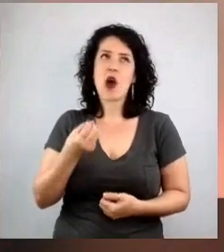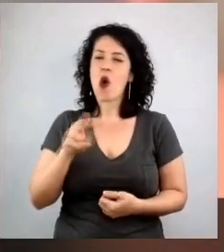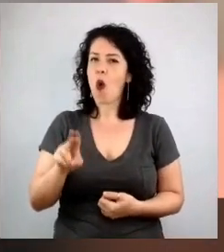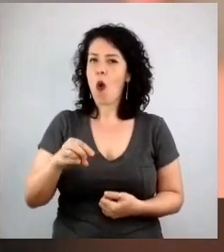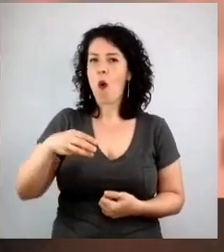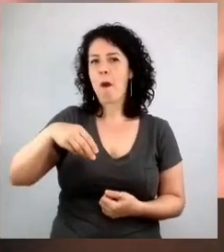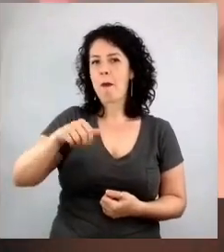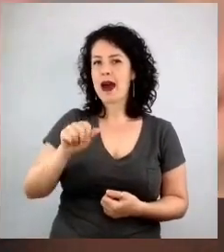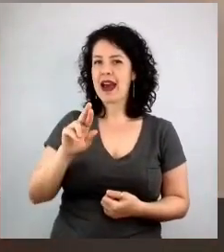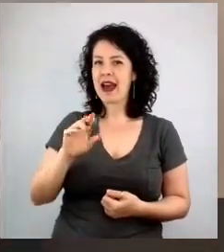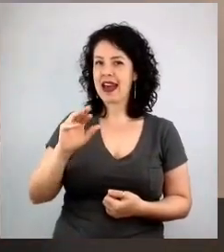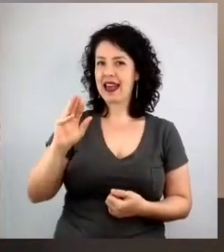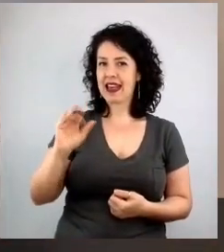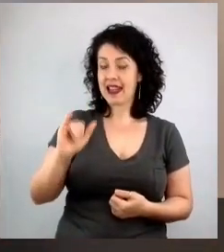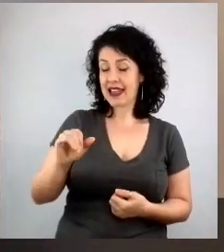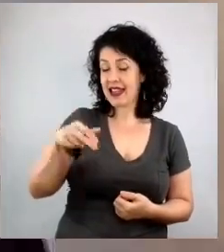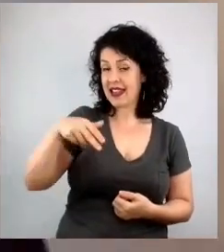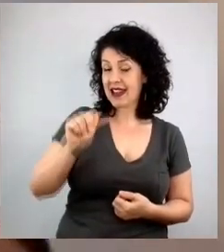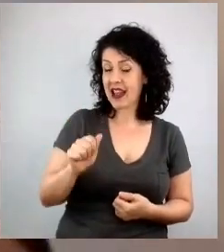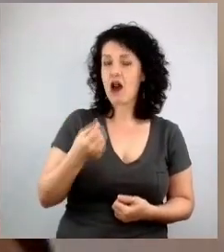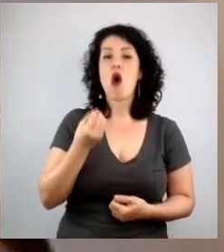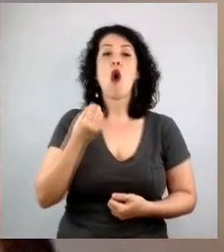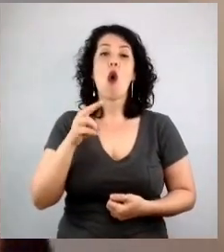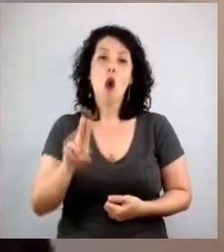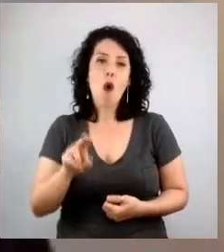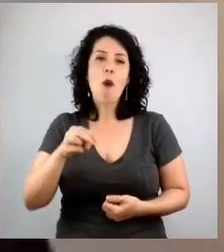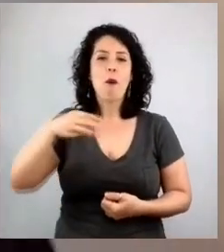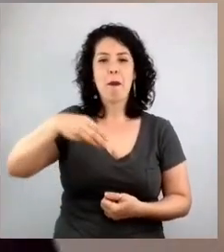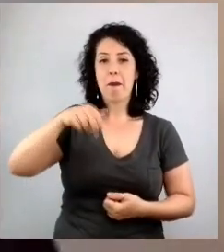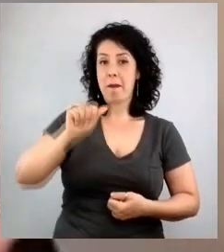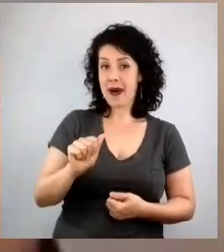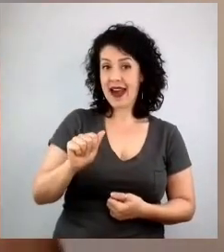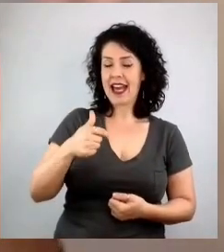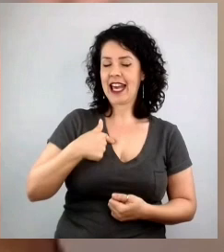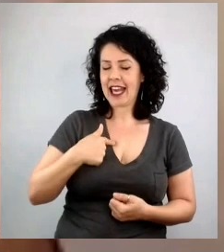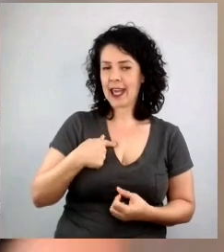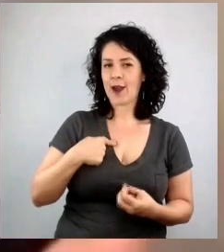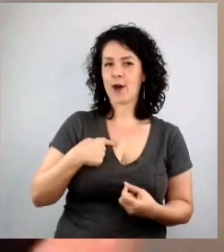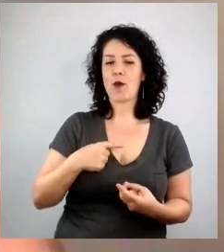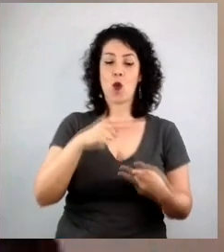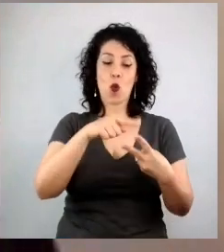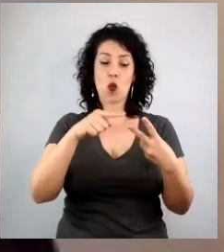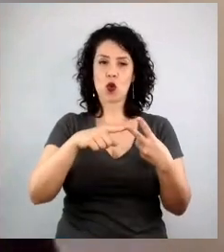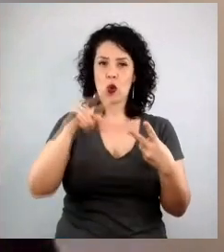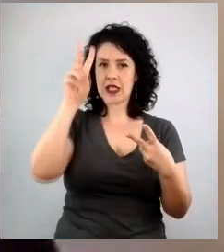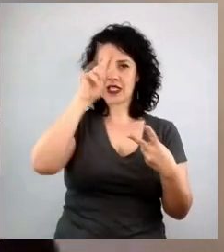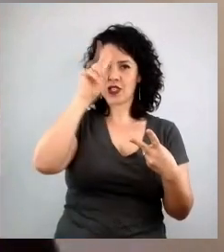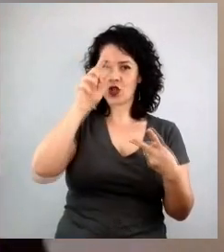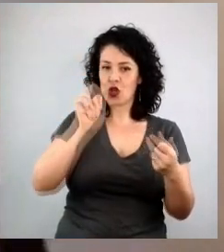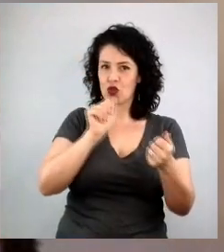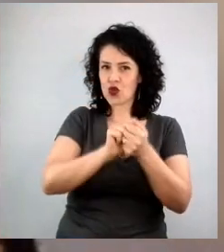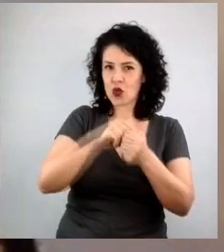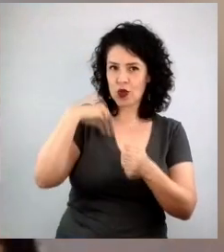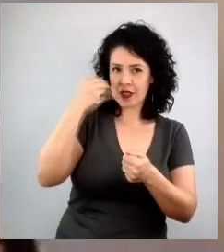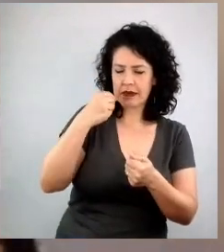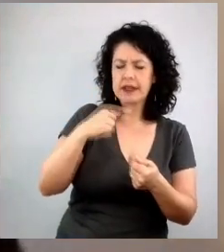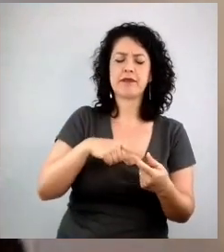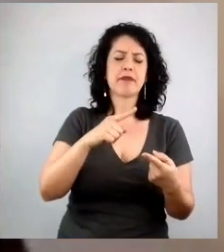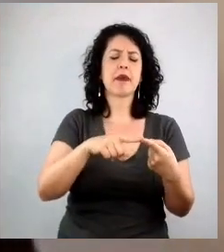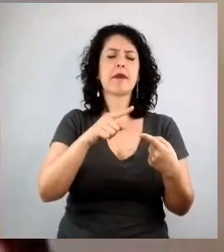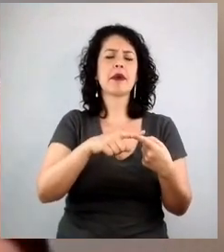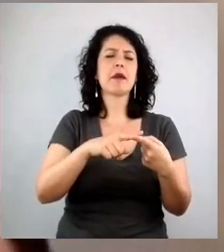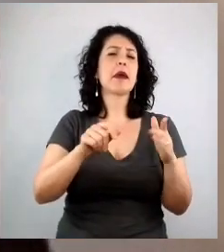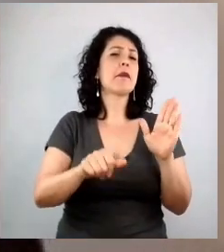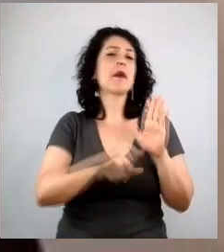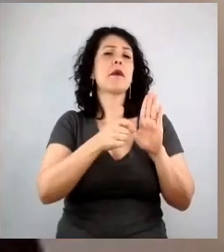contar duas histórias rapidinhas que eu tive com ela. A primeira história começa na faculdade, foi onde eu conheci a Marina, e a gente fez parte do grupo